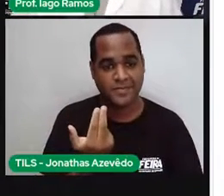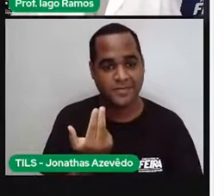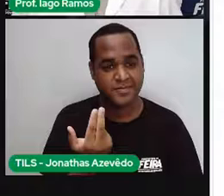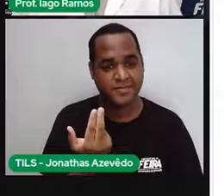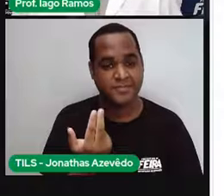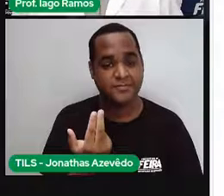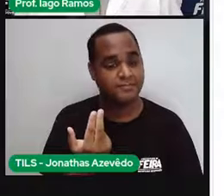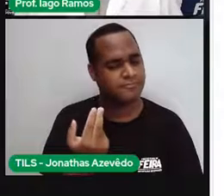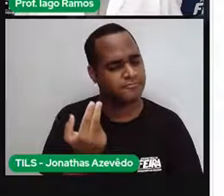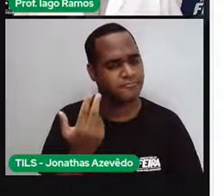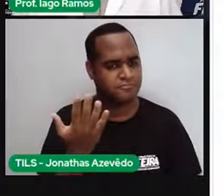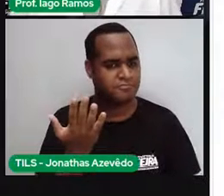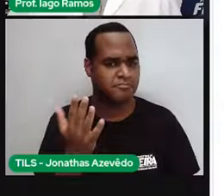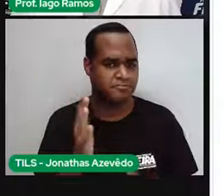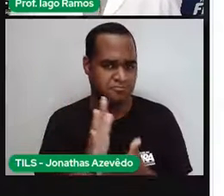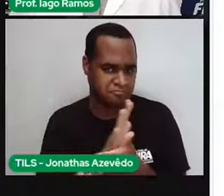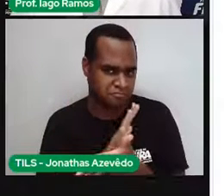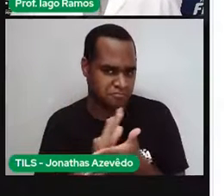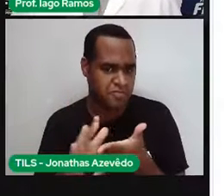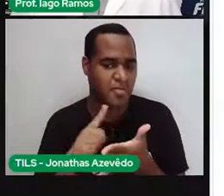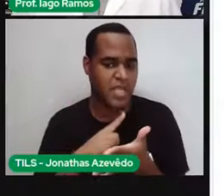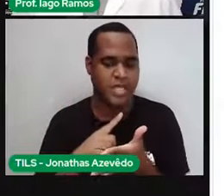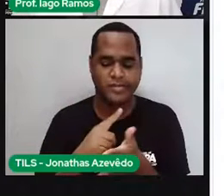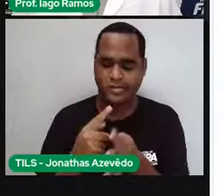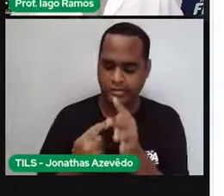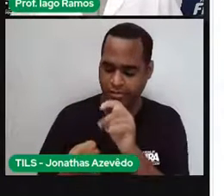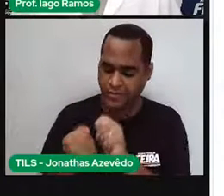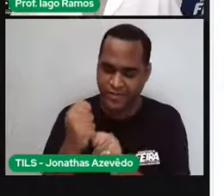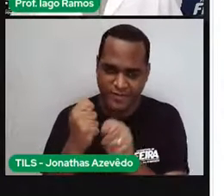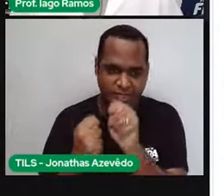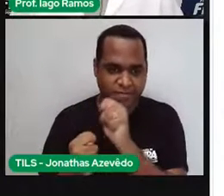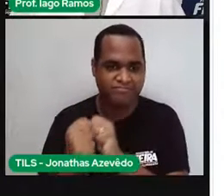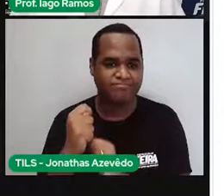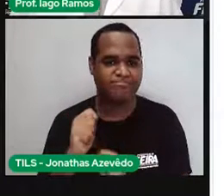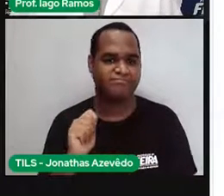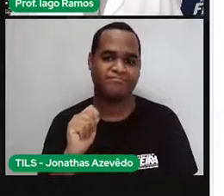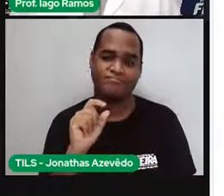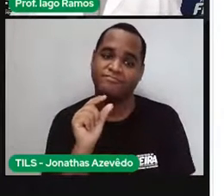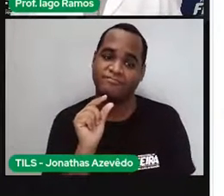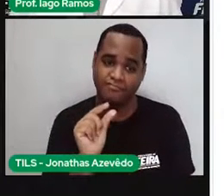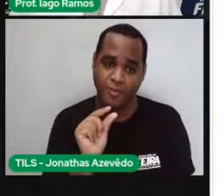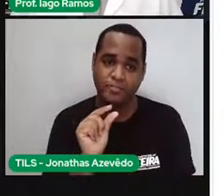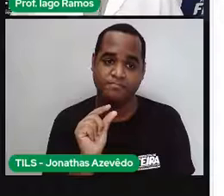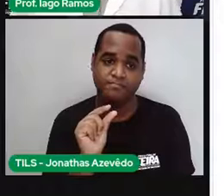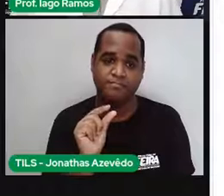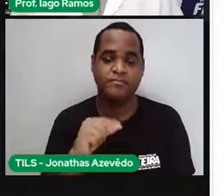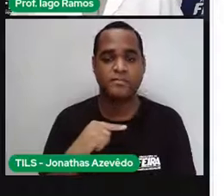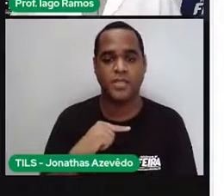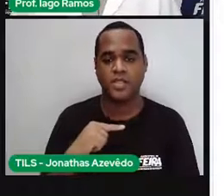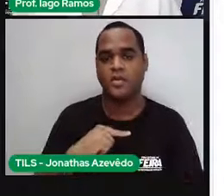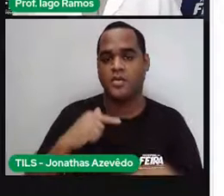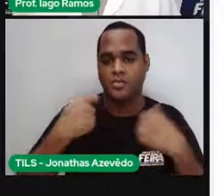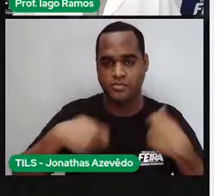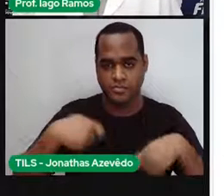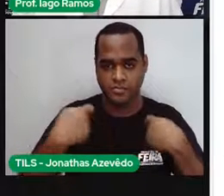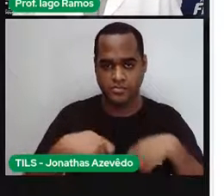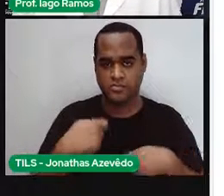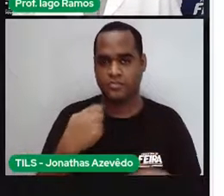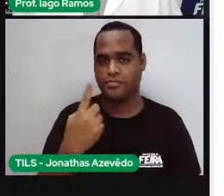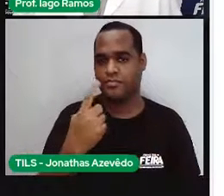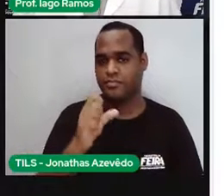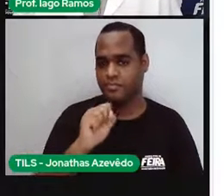Restrições de natureza orçamentária, né, impõe que sejam gastos no máximo